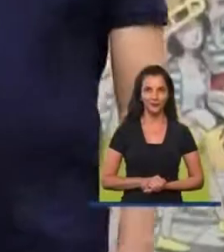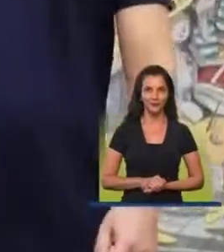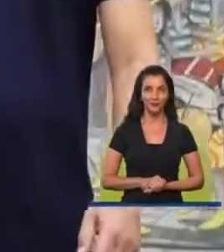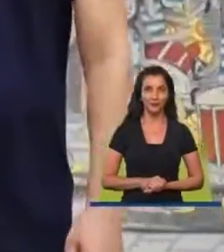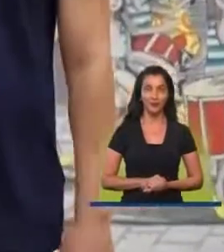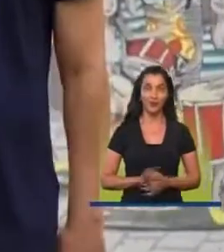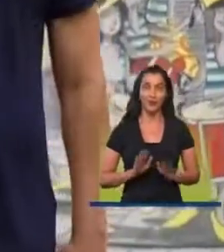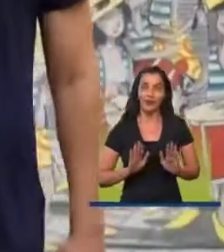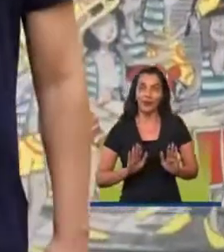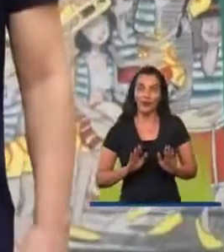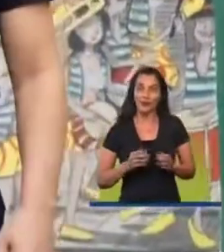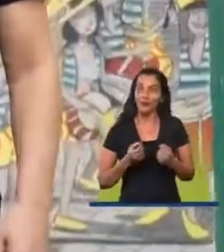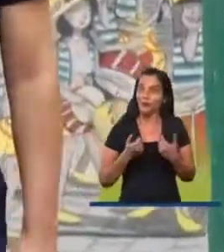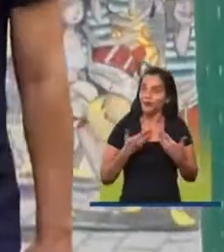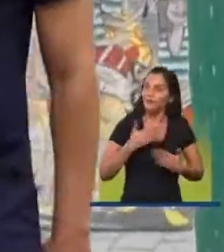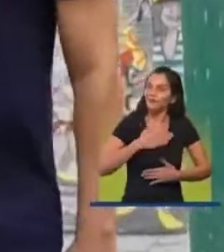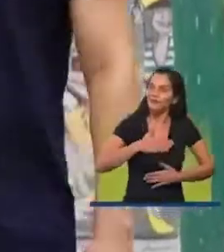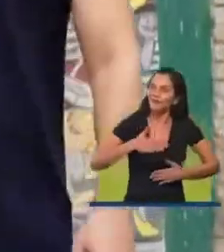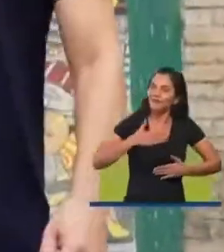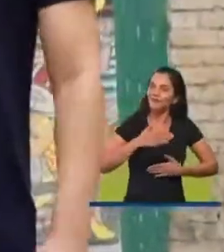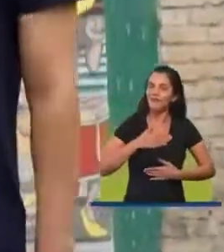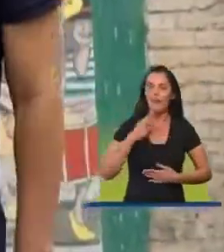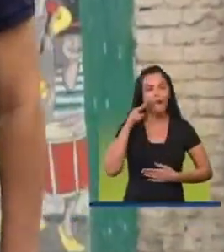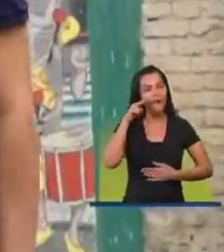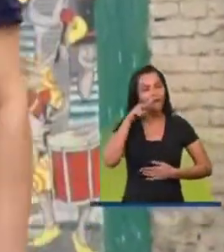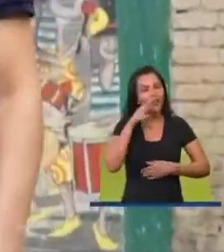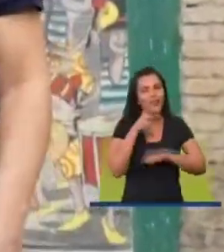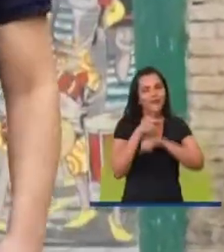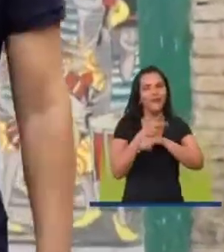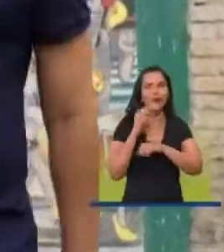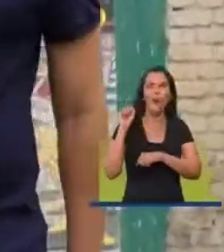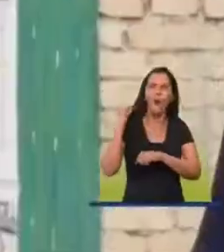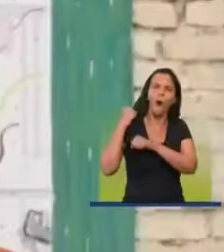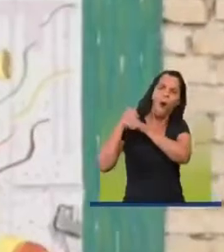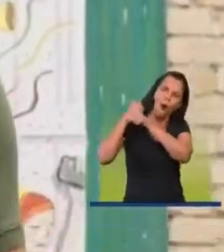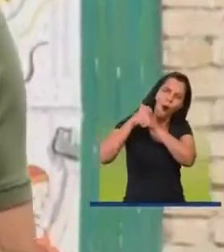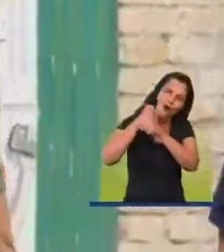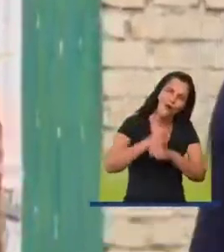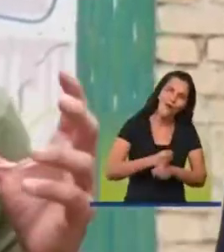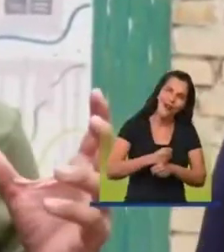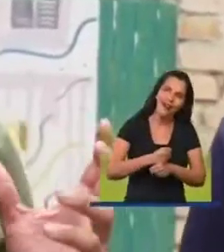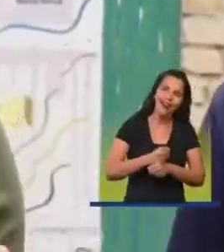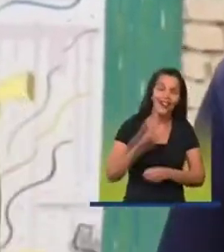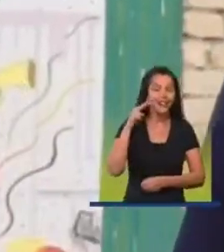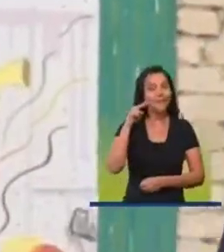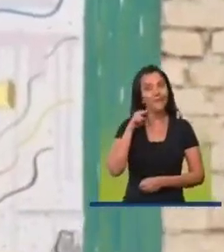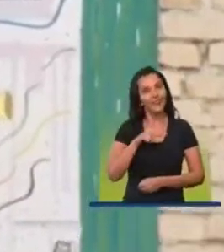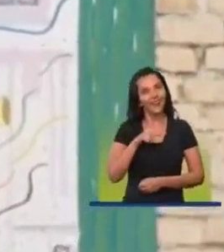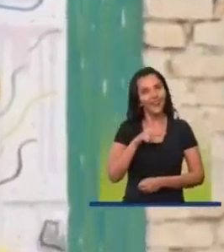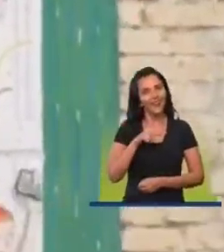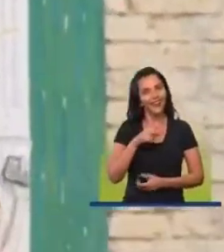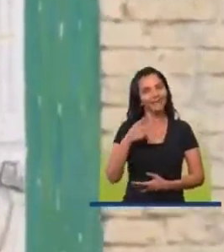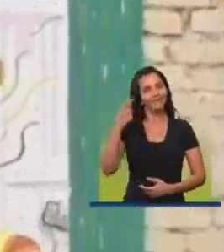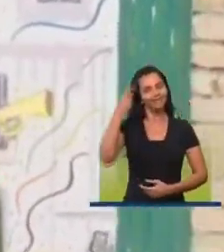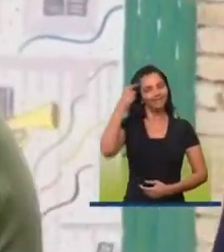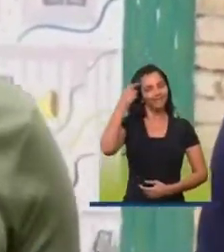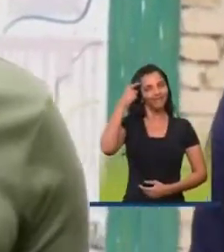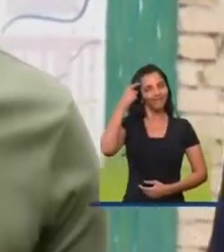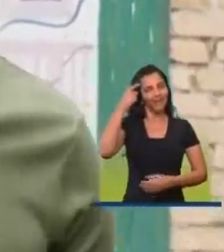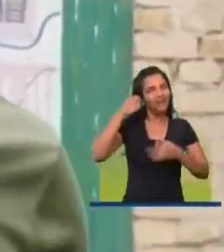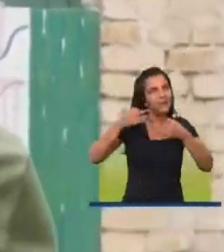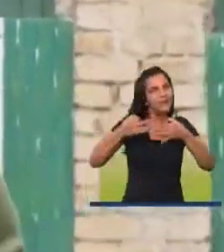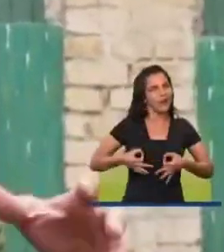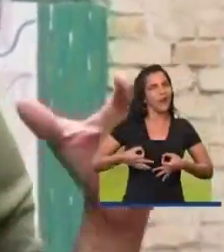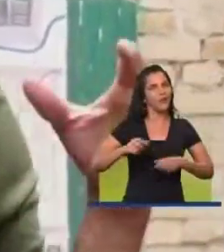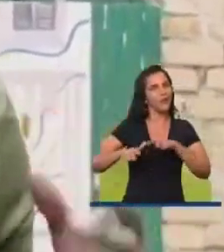Olha, é muito gratificante assistir esse vídeo de oito anos atrás E olhar para esse vídeo com a consciência do dever